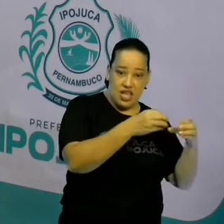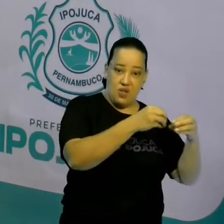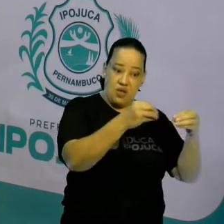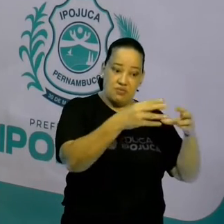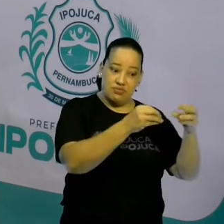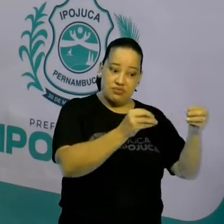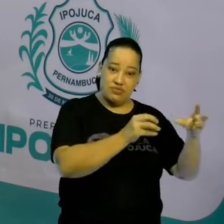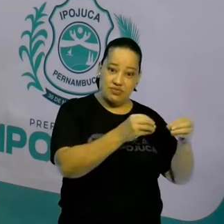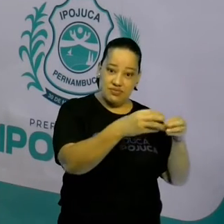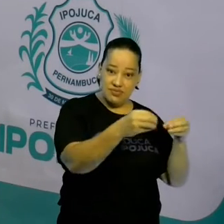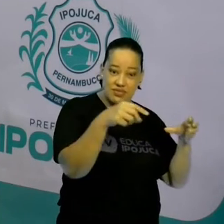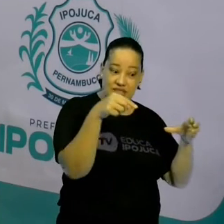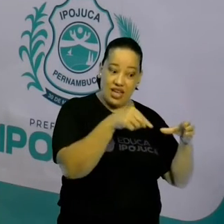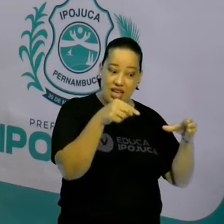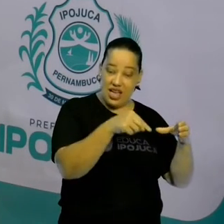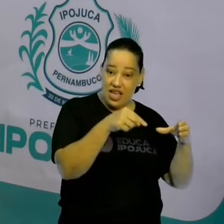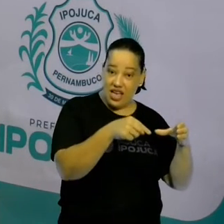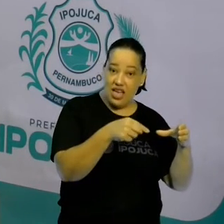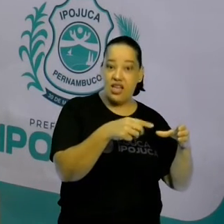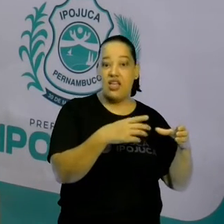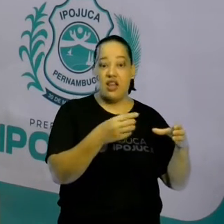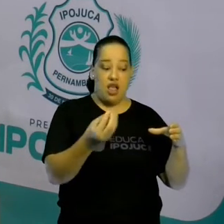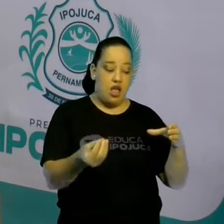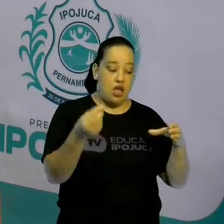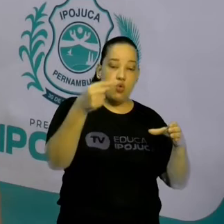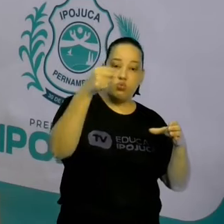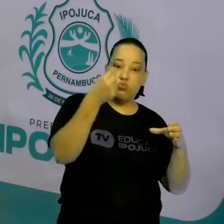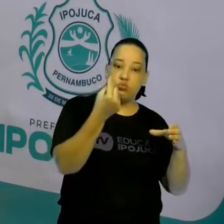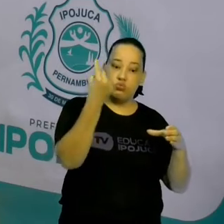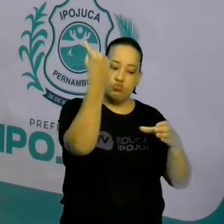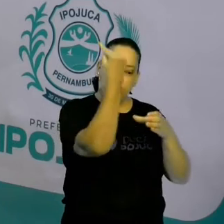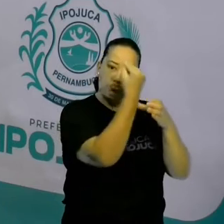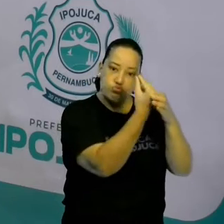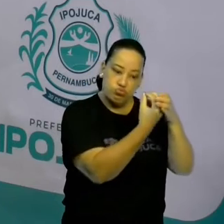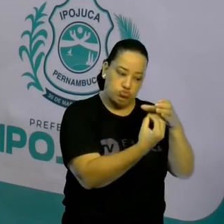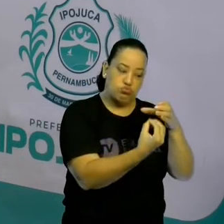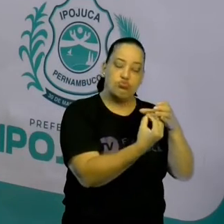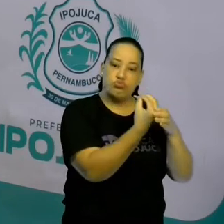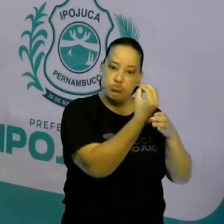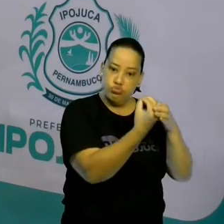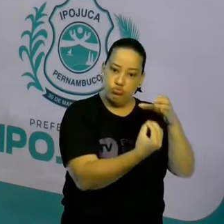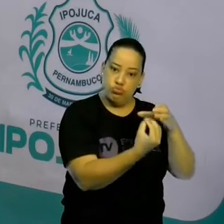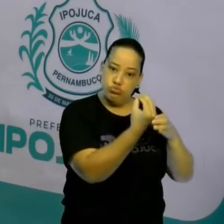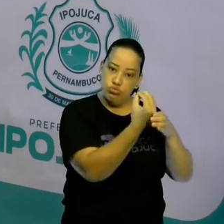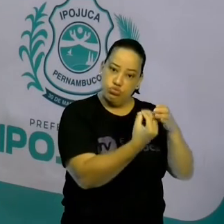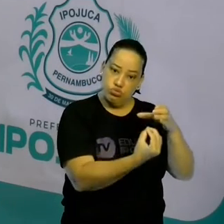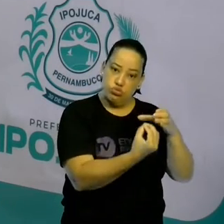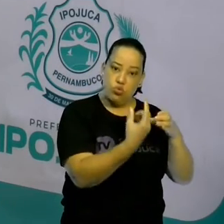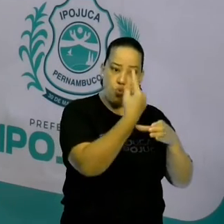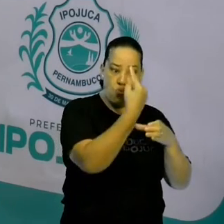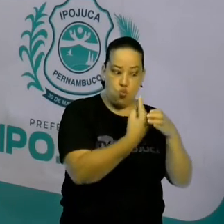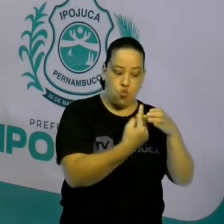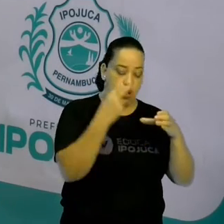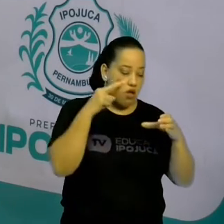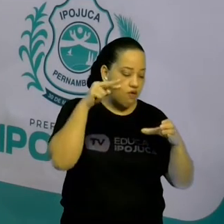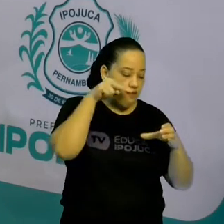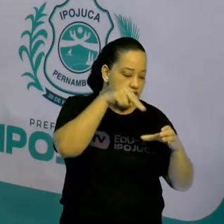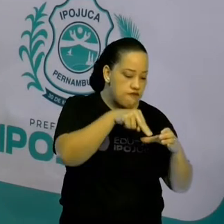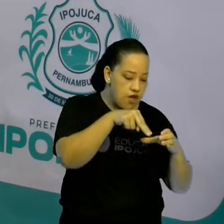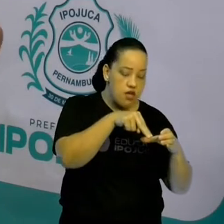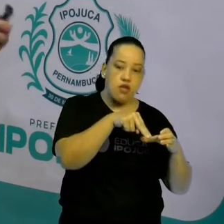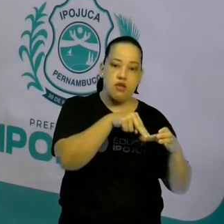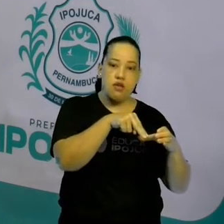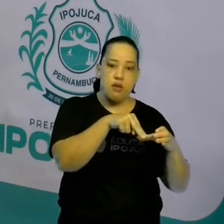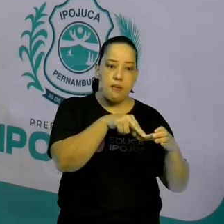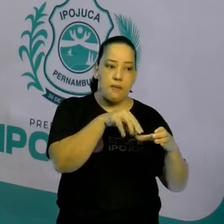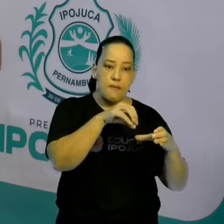núcleo individualizado, ou seja, eu não tenho o que a gente chama de núcleo da célula individualizada. consigo ver ele? Não, ele está